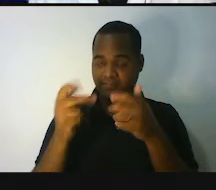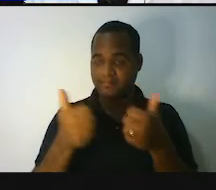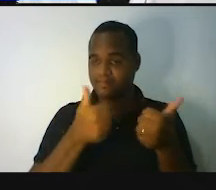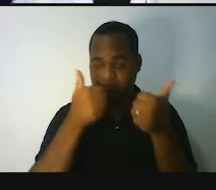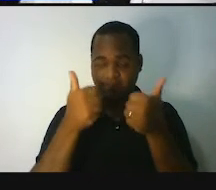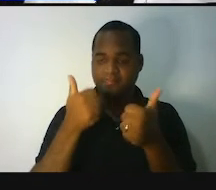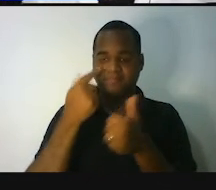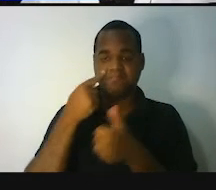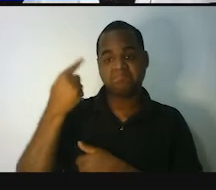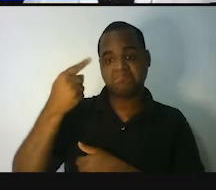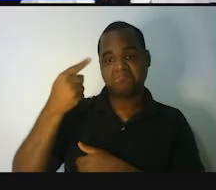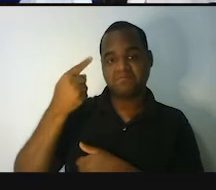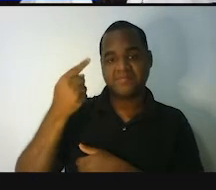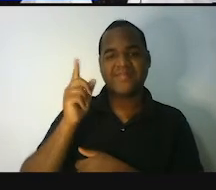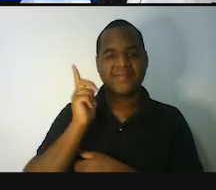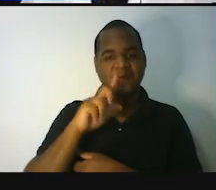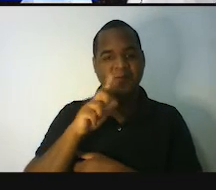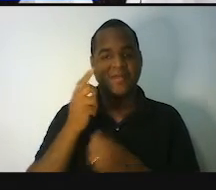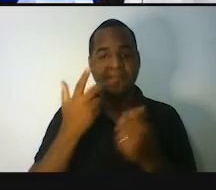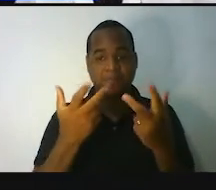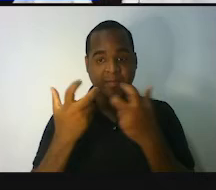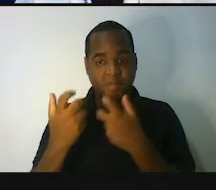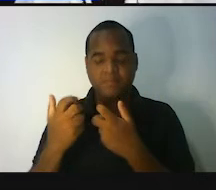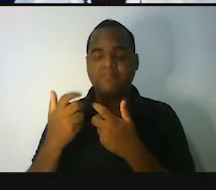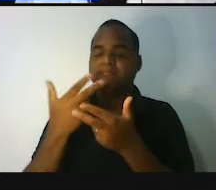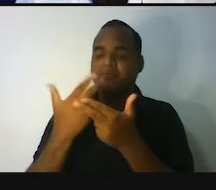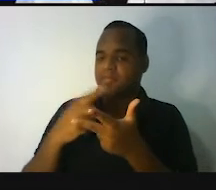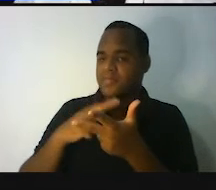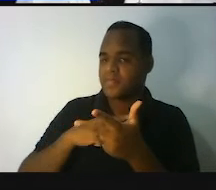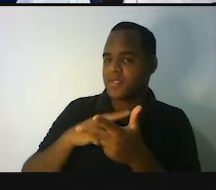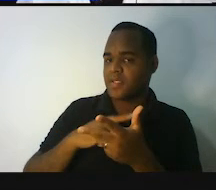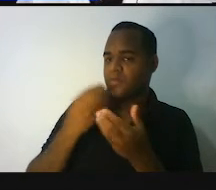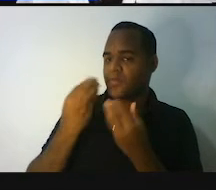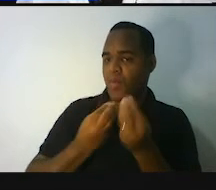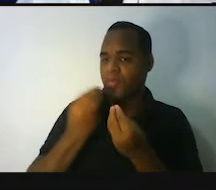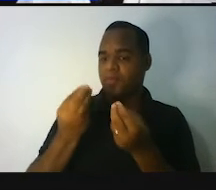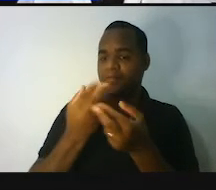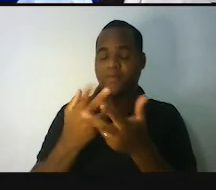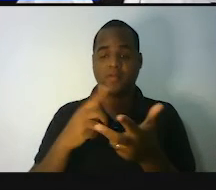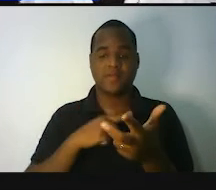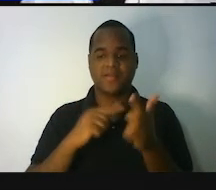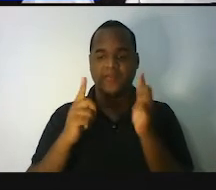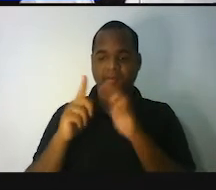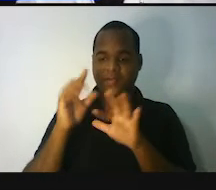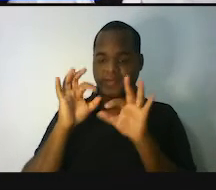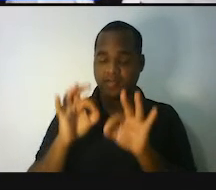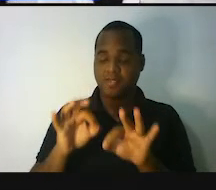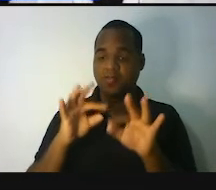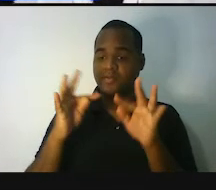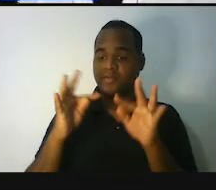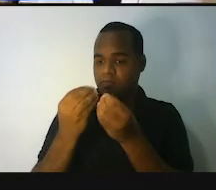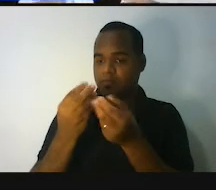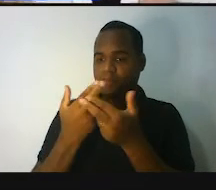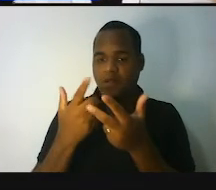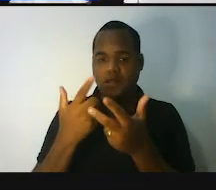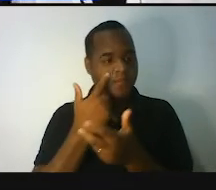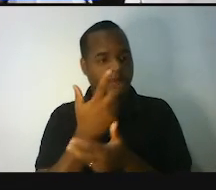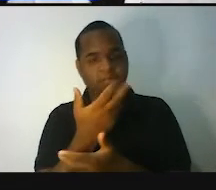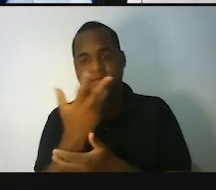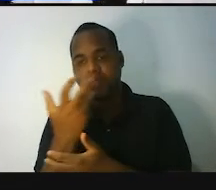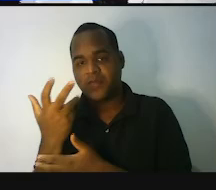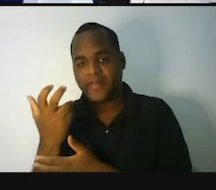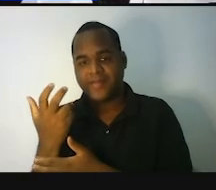o primeiro passo é a gente conseguir perceber que absolutamente tudo que está à nossa volta